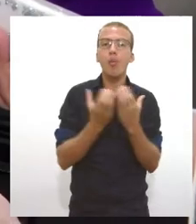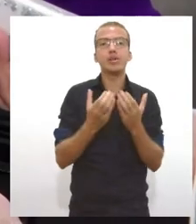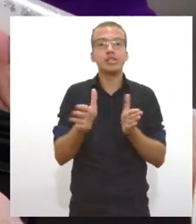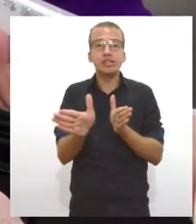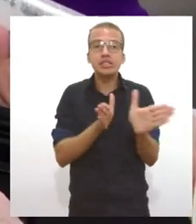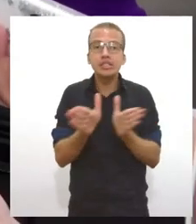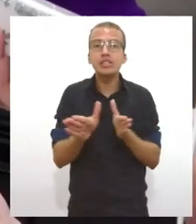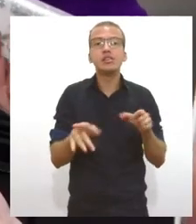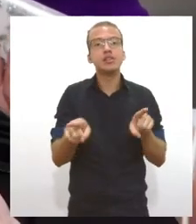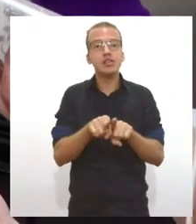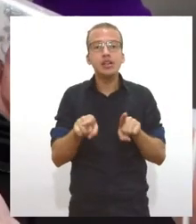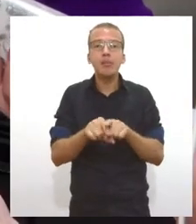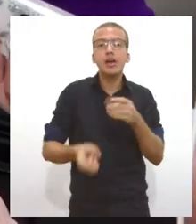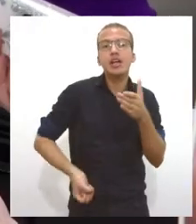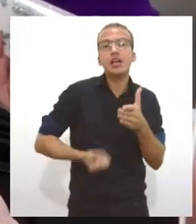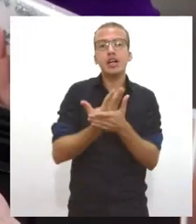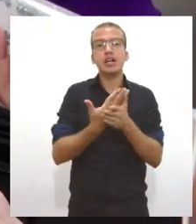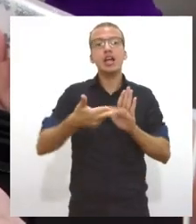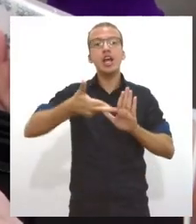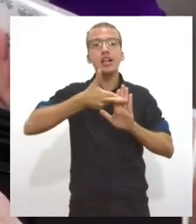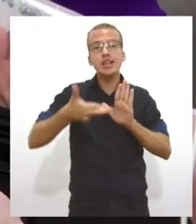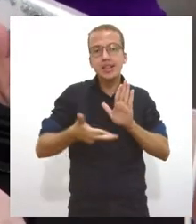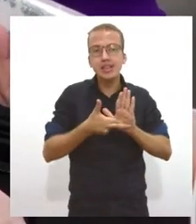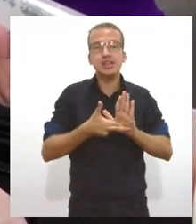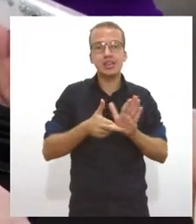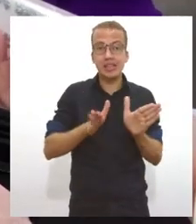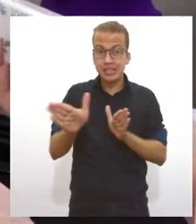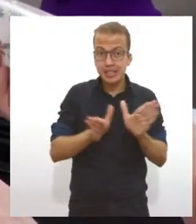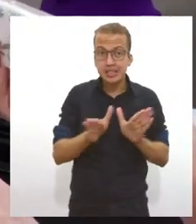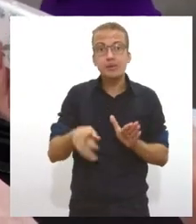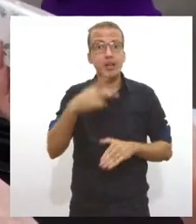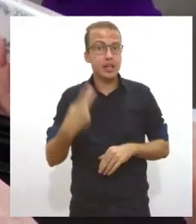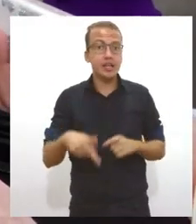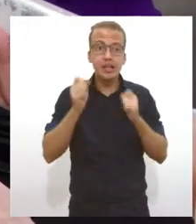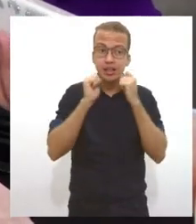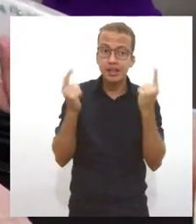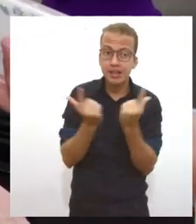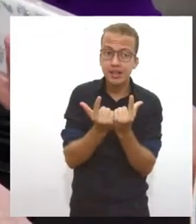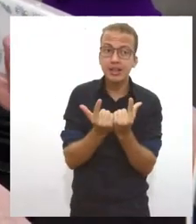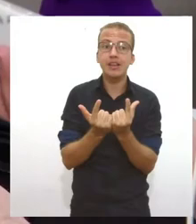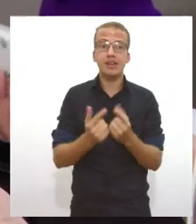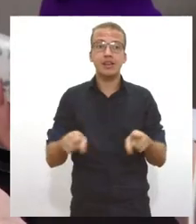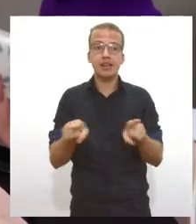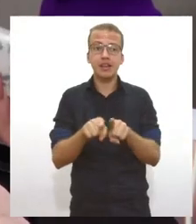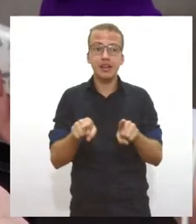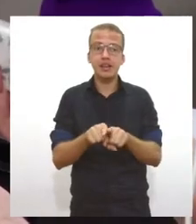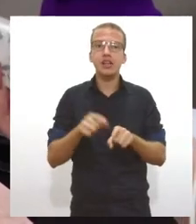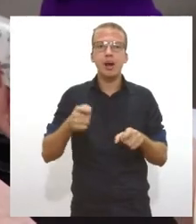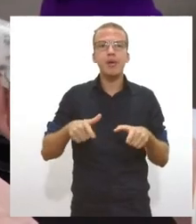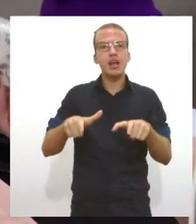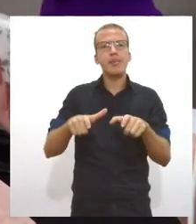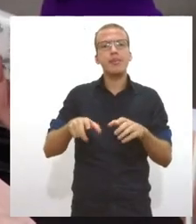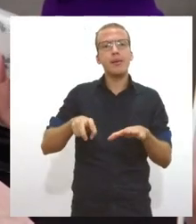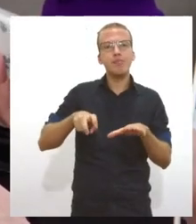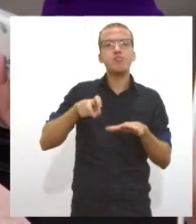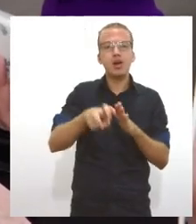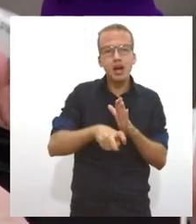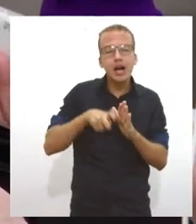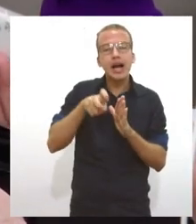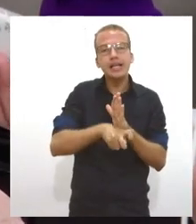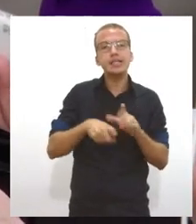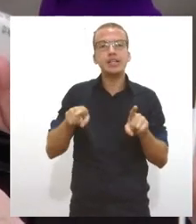estabelecendo normas realmente de acessibilidade dentro da Assembleia, inclusive espaço para o usuário de cadeira, os pisos tátil,